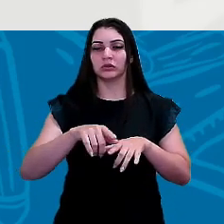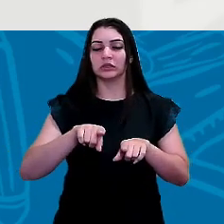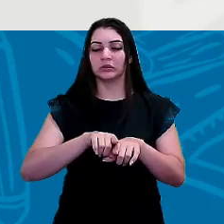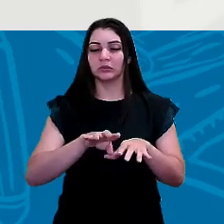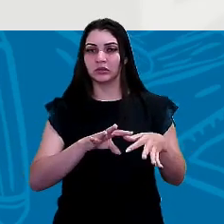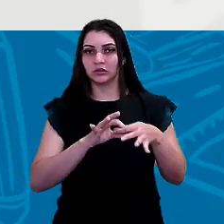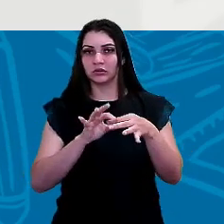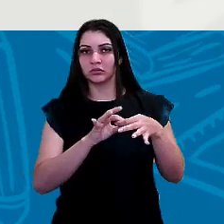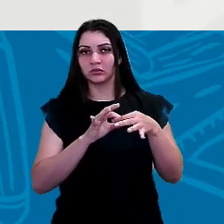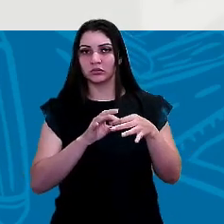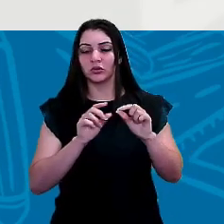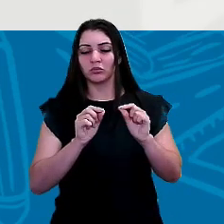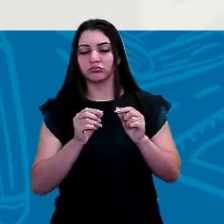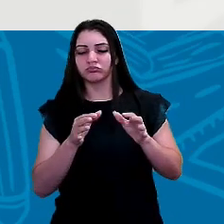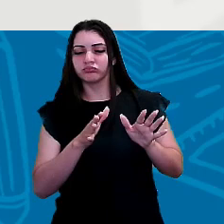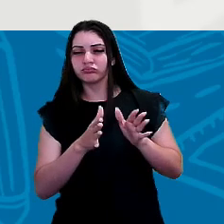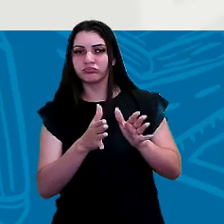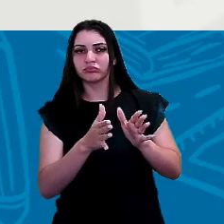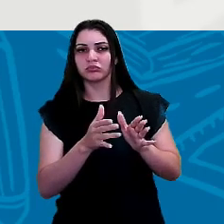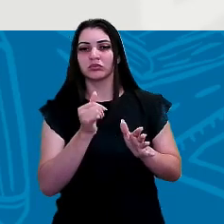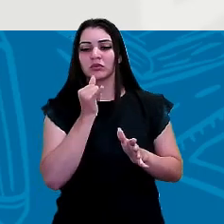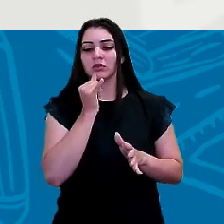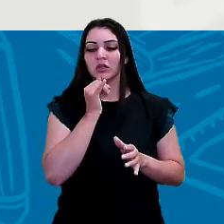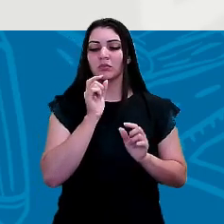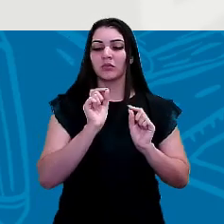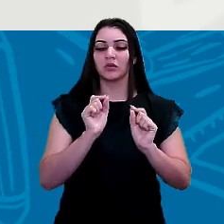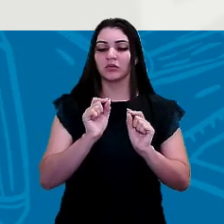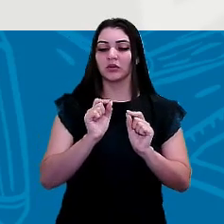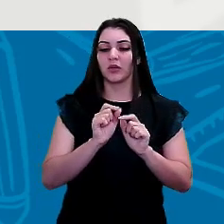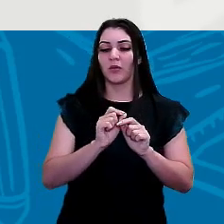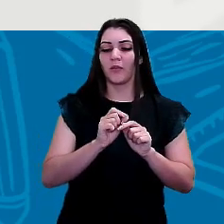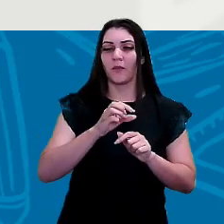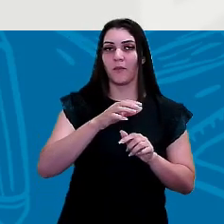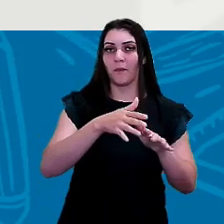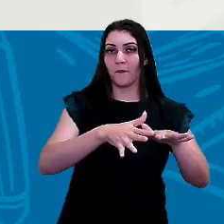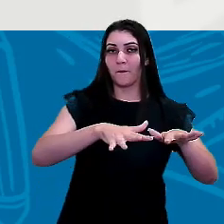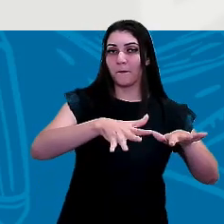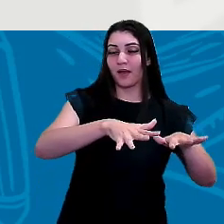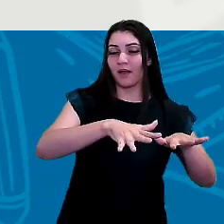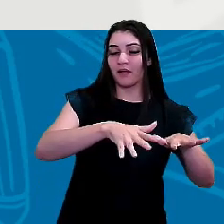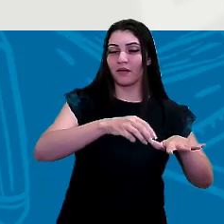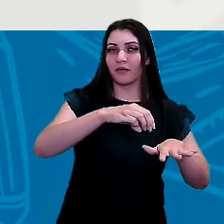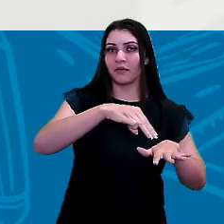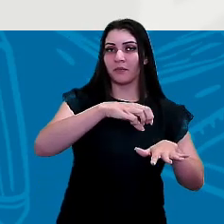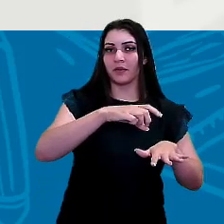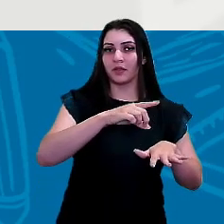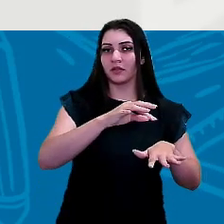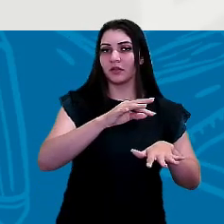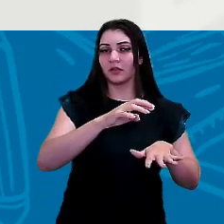ligação ocorre por meio de estreitos. Um exemplo, né? O mar Mediterrâneo e o mar vermelho, que a gente vai ver.